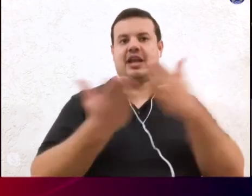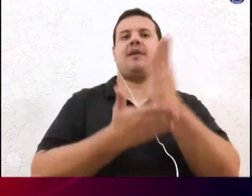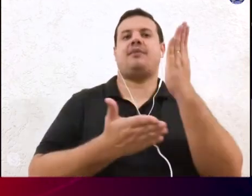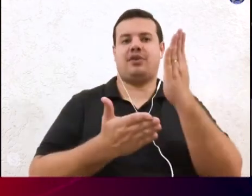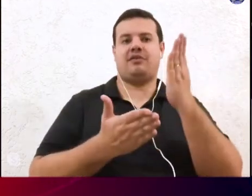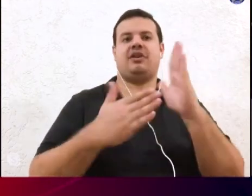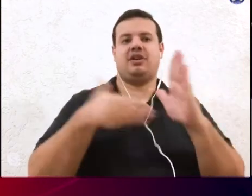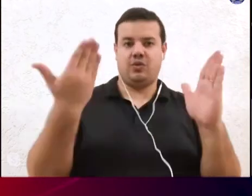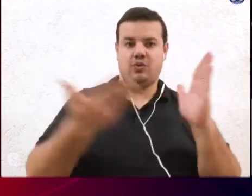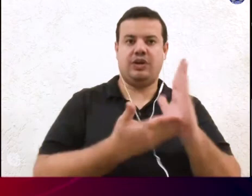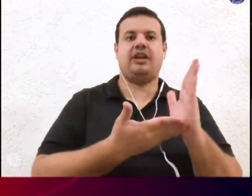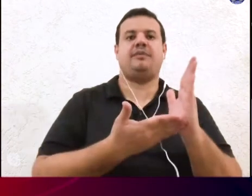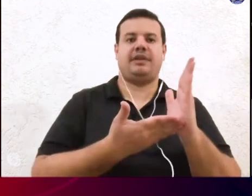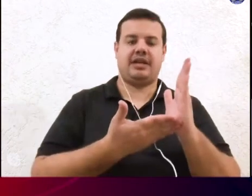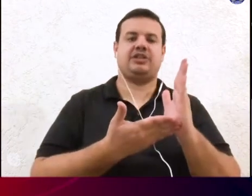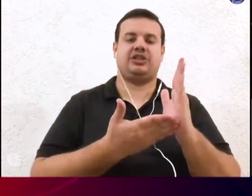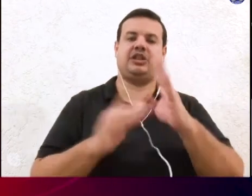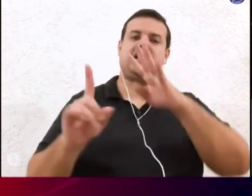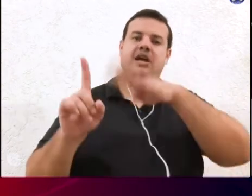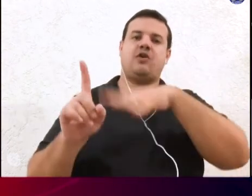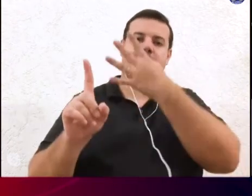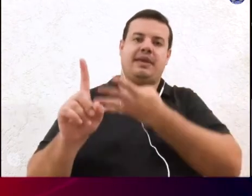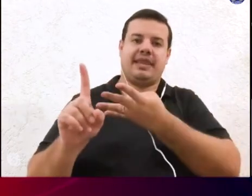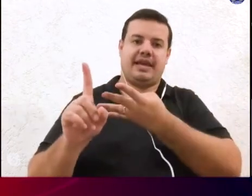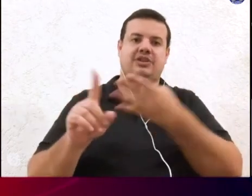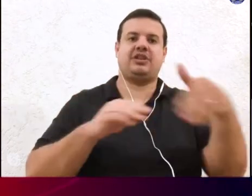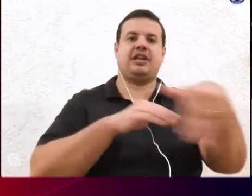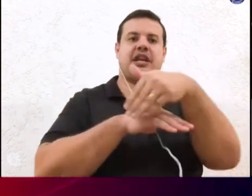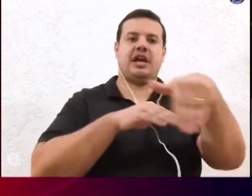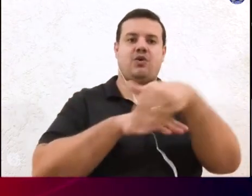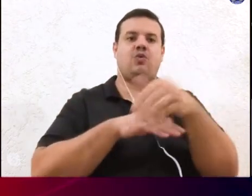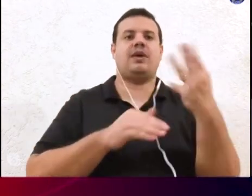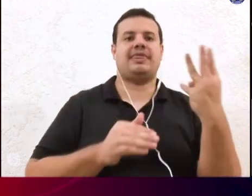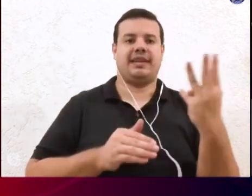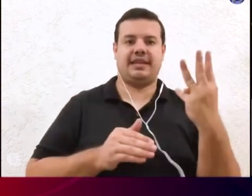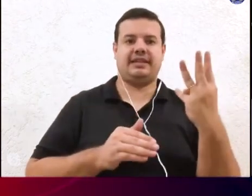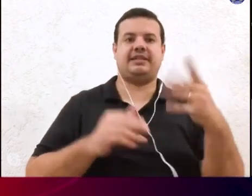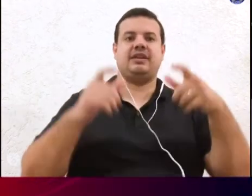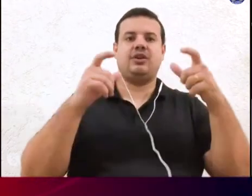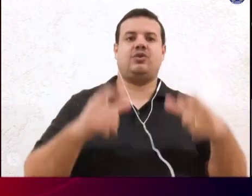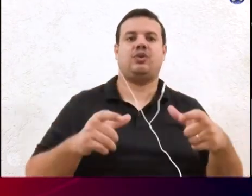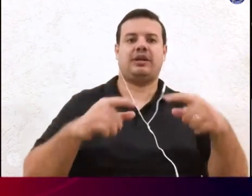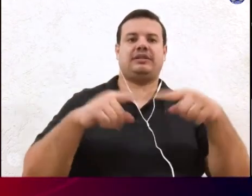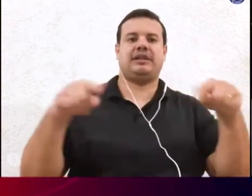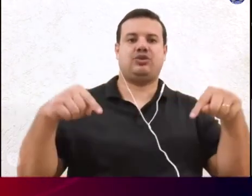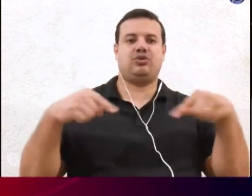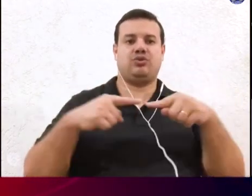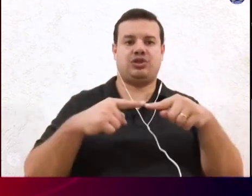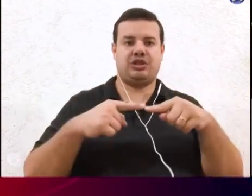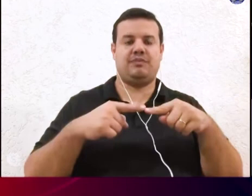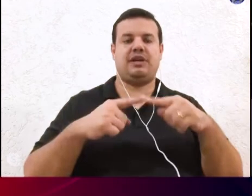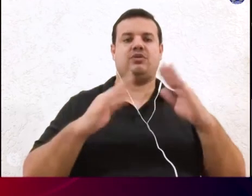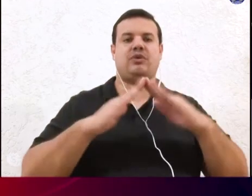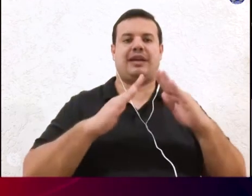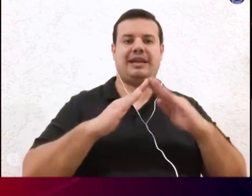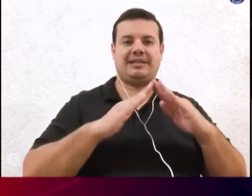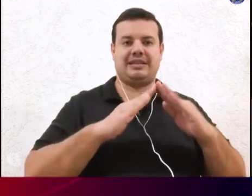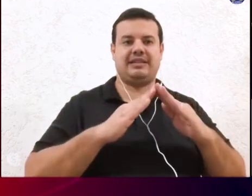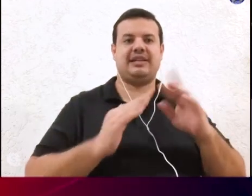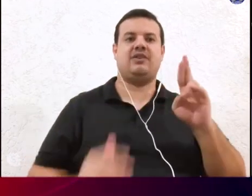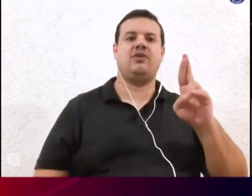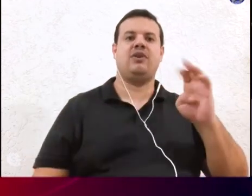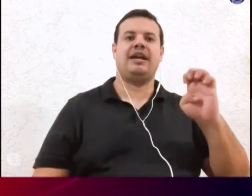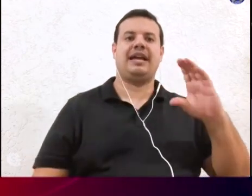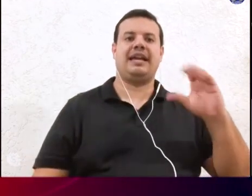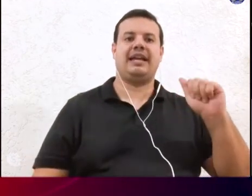uma denominação lá na rua 3 localizada no loteamento residencial recanto dos Jatobás